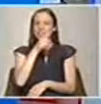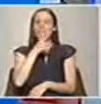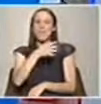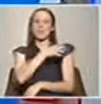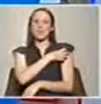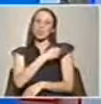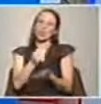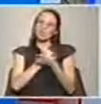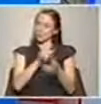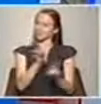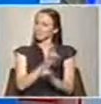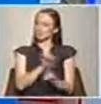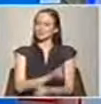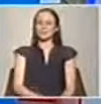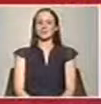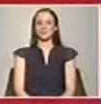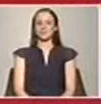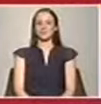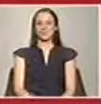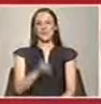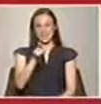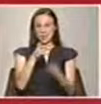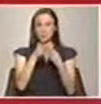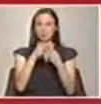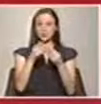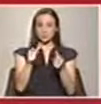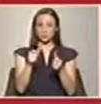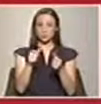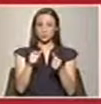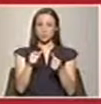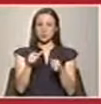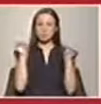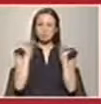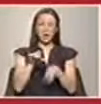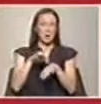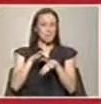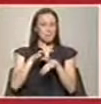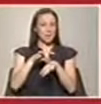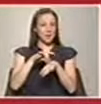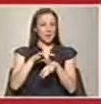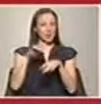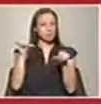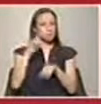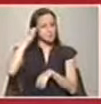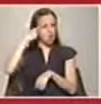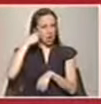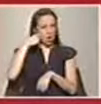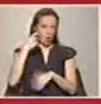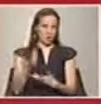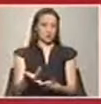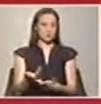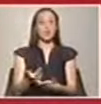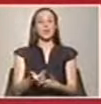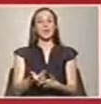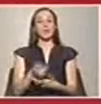que alivia. Pois, mas estes produtos acabam por ser agressivos para a pele, já de si danificada pela queimadura. Portanto,